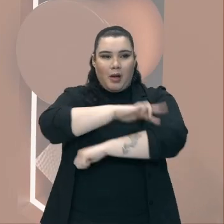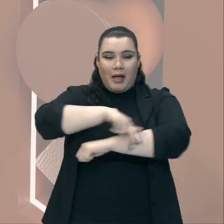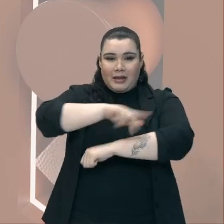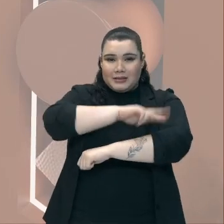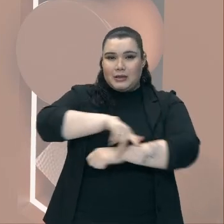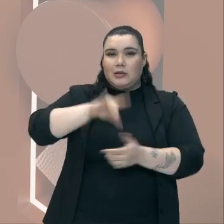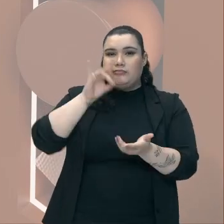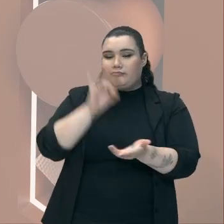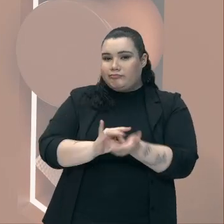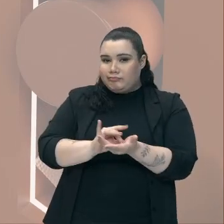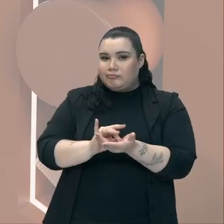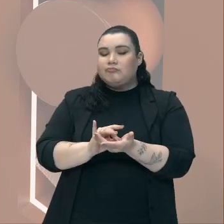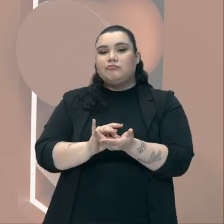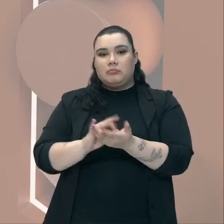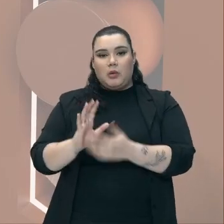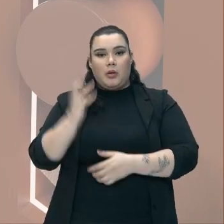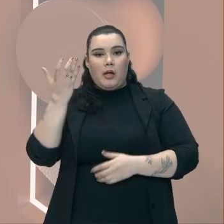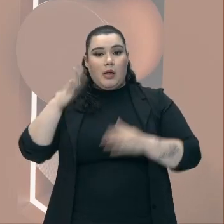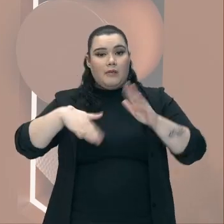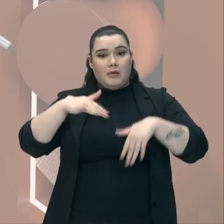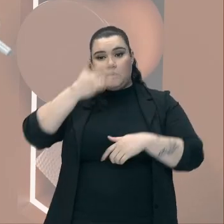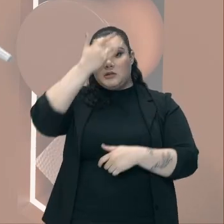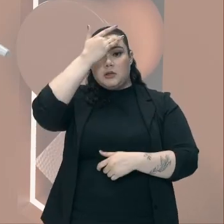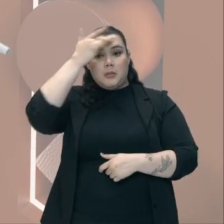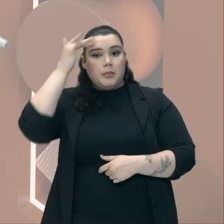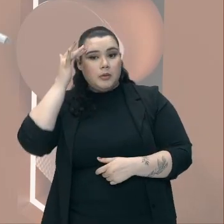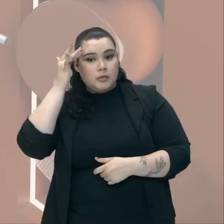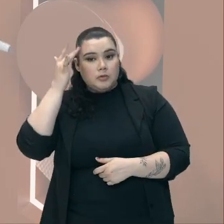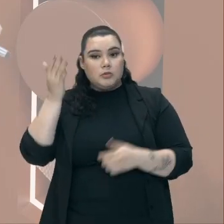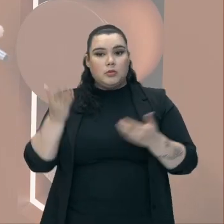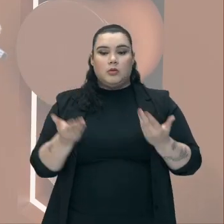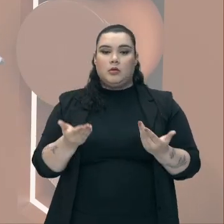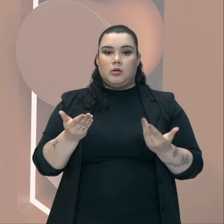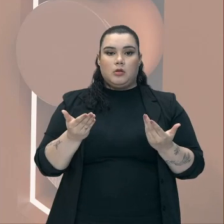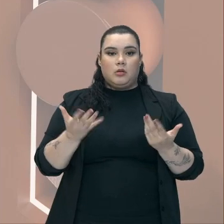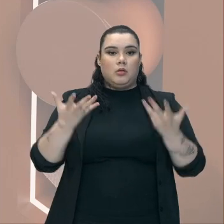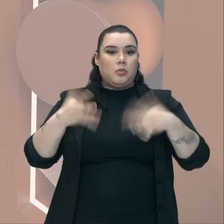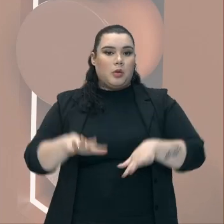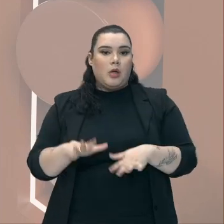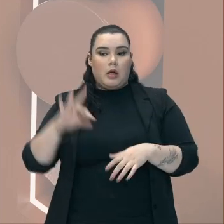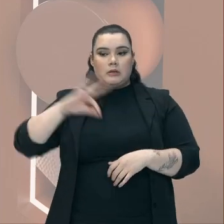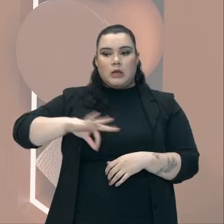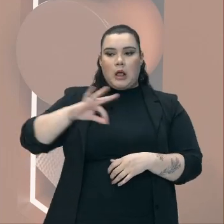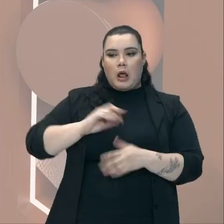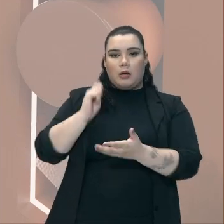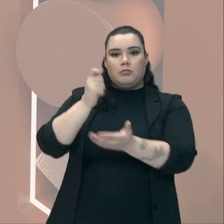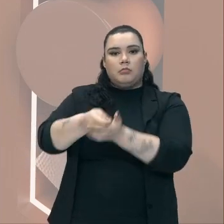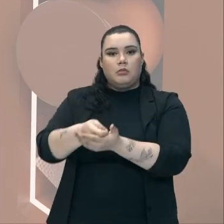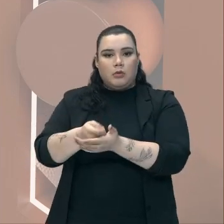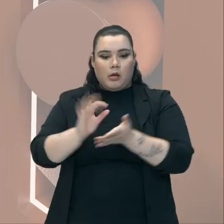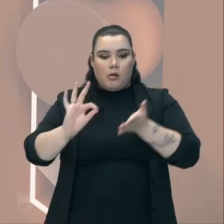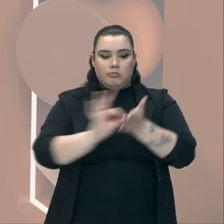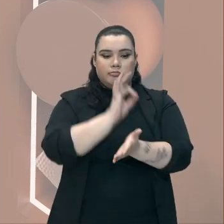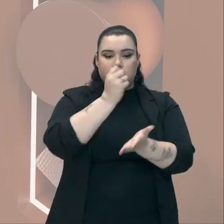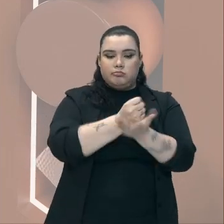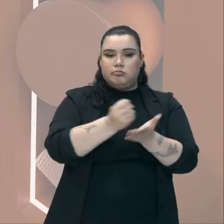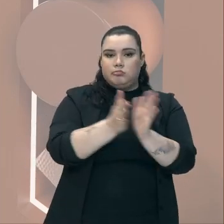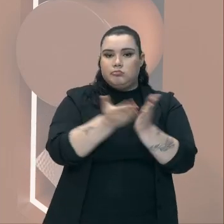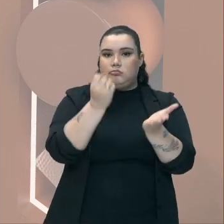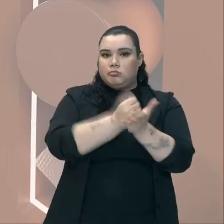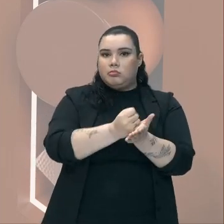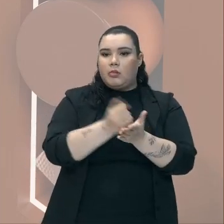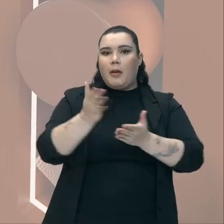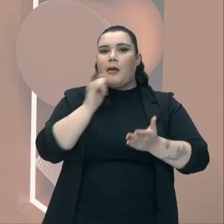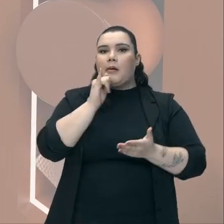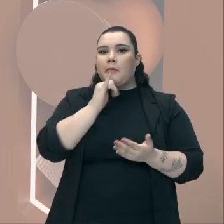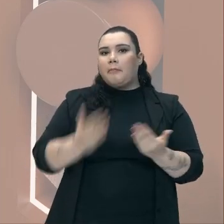Onde Muitas vezes A pessoa Não quer pagar Um salário mínimo Ou melhor Assinar a carteira De um empregado Doméstico